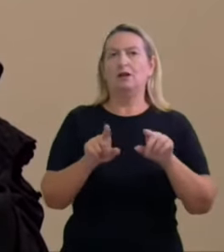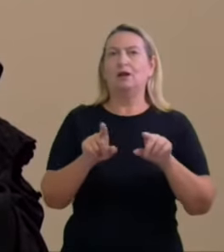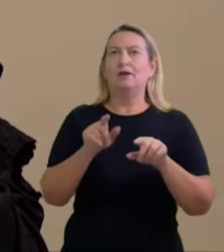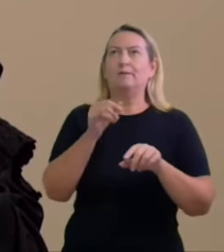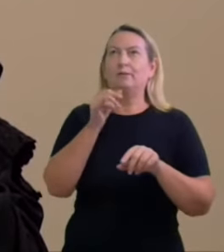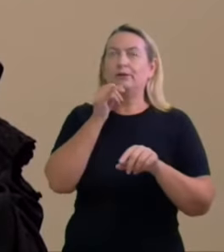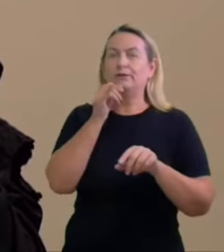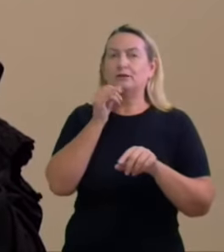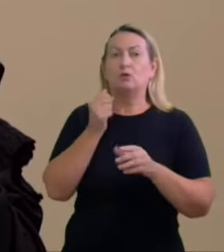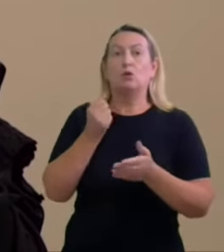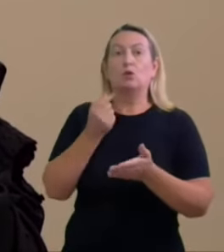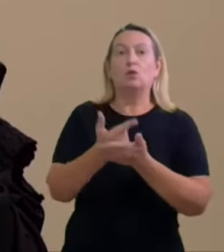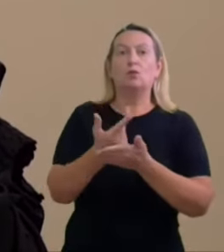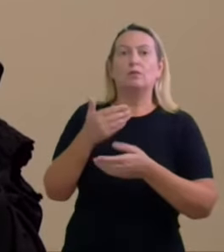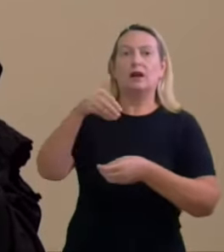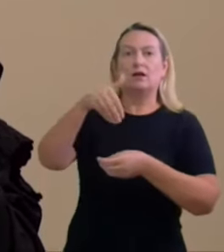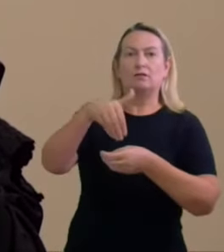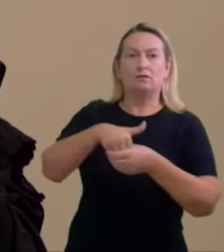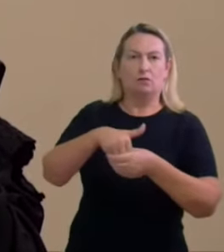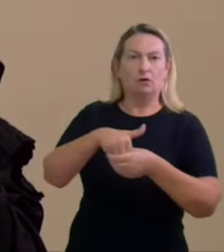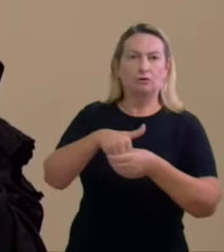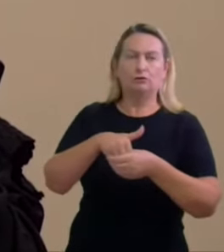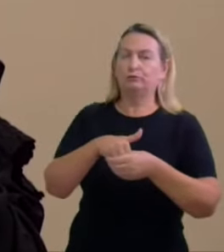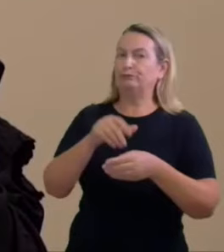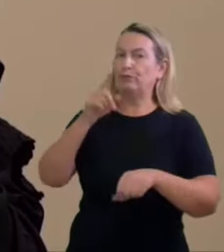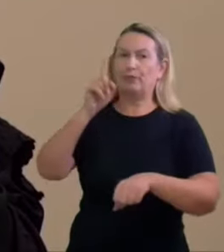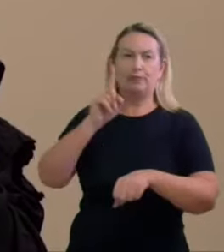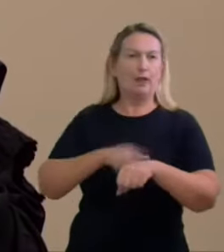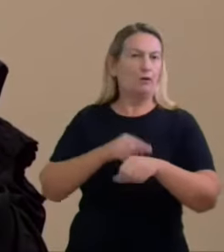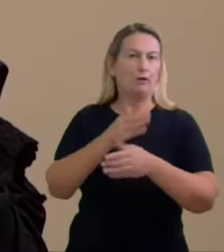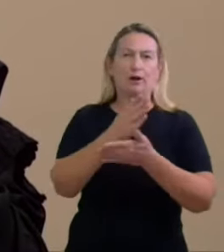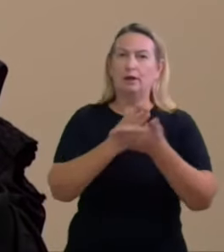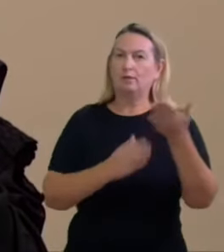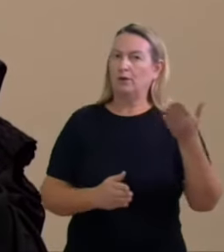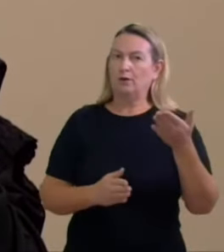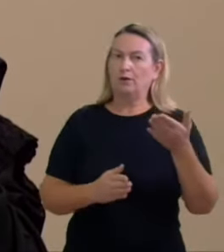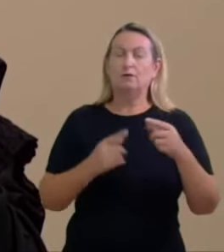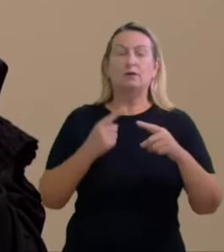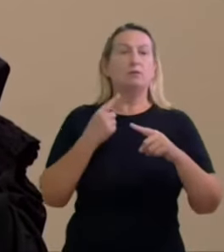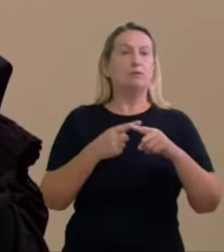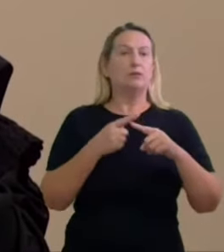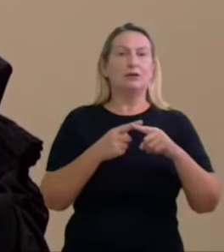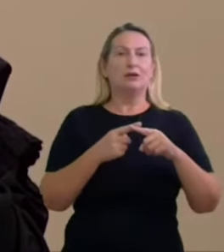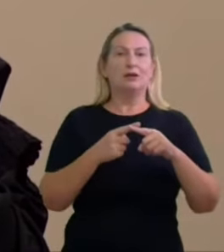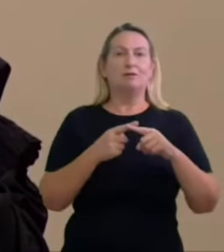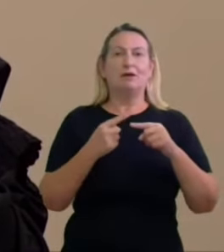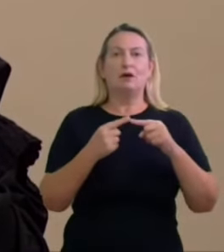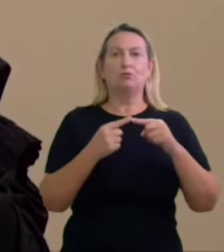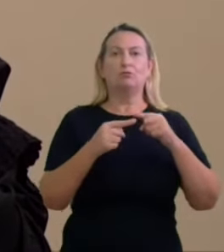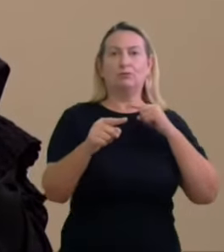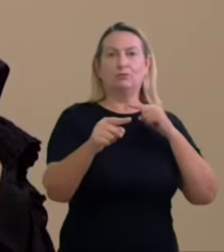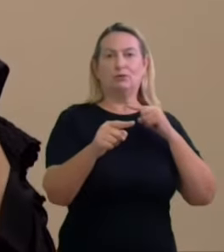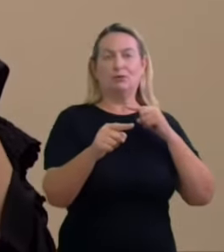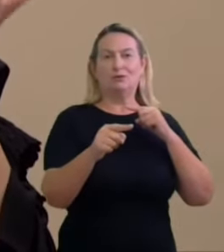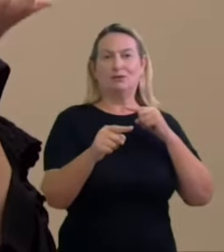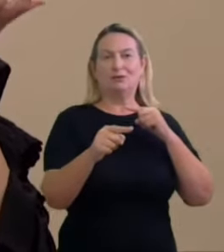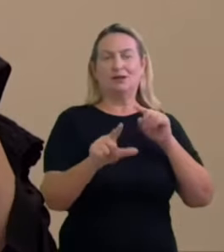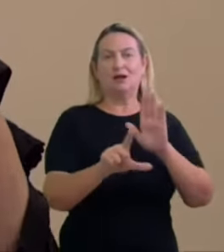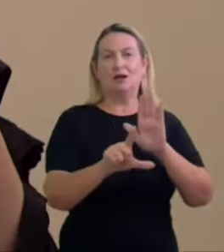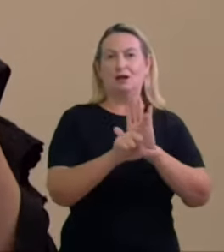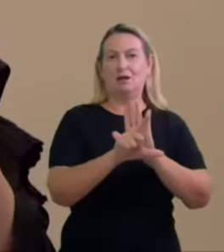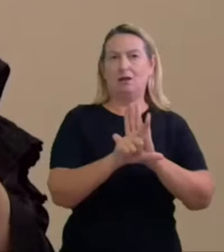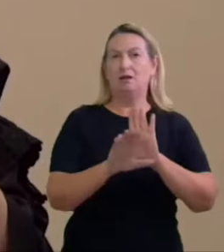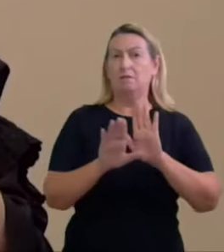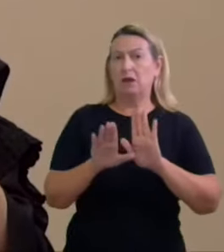ganharia sozinha a reprovabilidade ela não precisava nem mostrar impactos na campanha mas como não teve uma infração